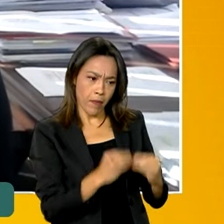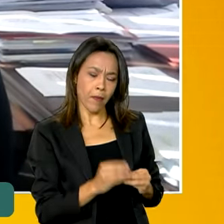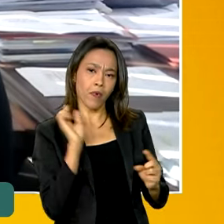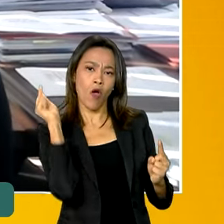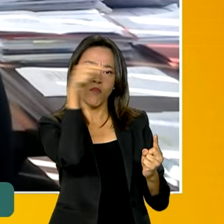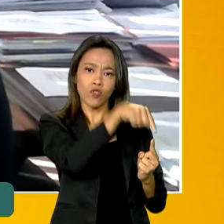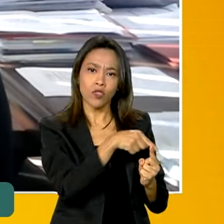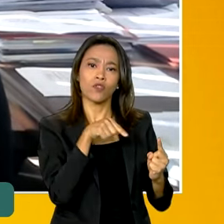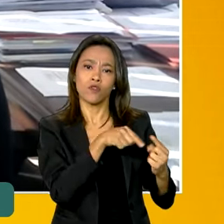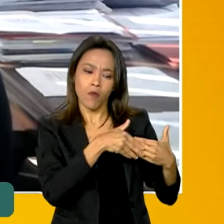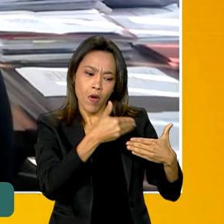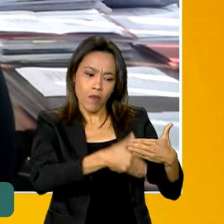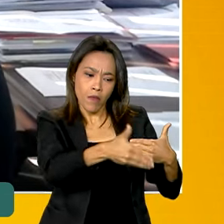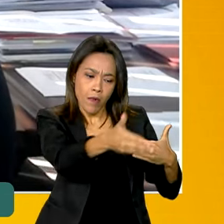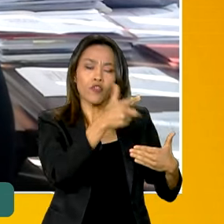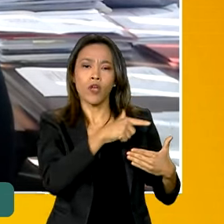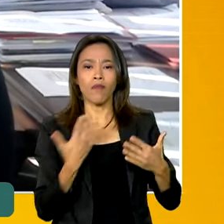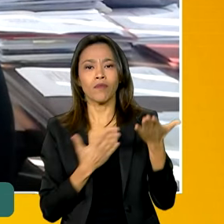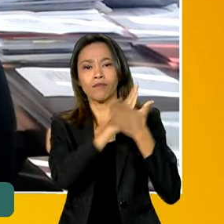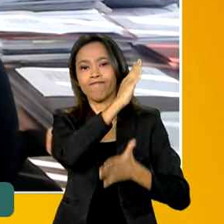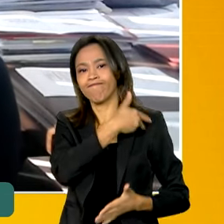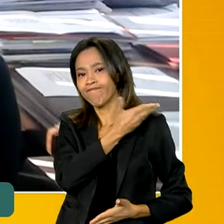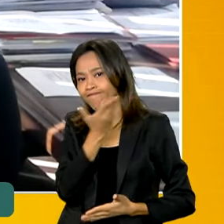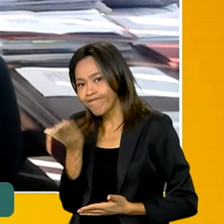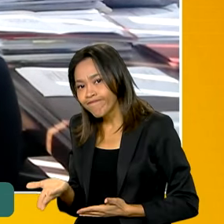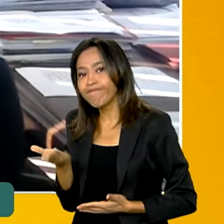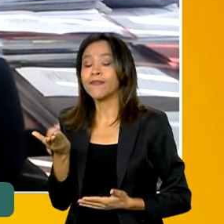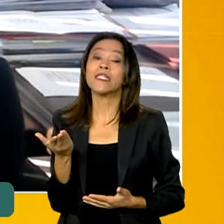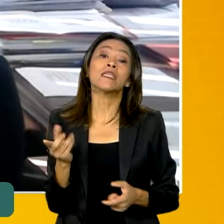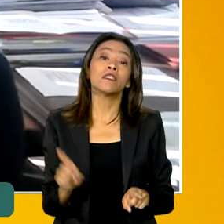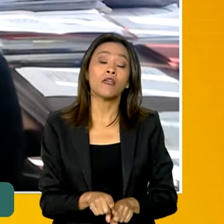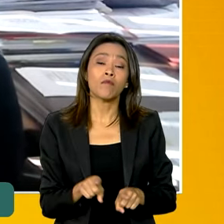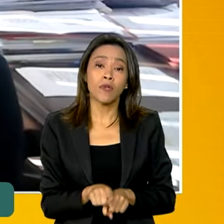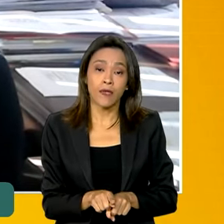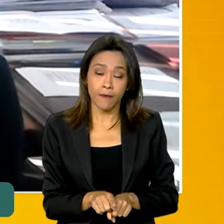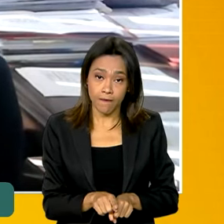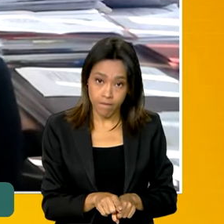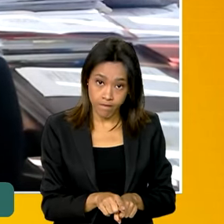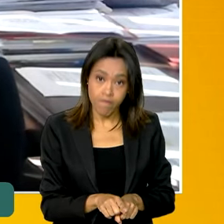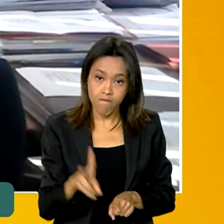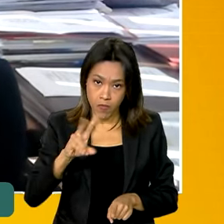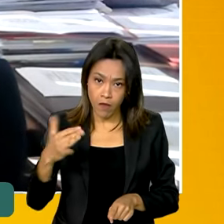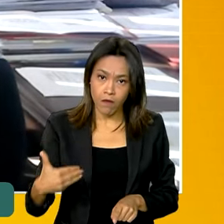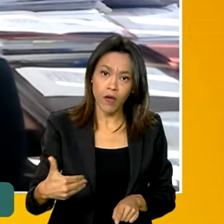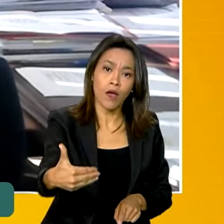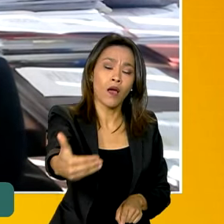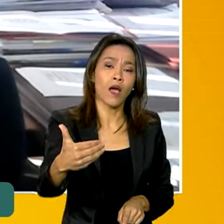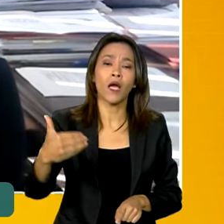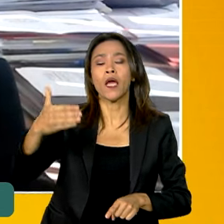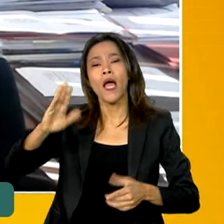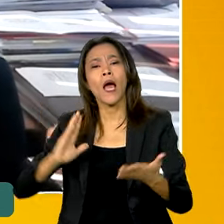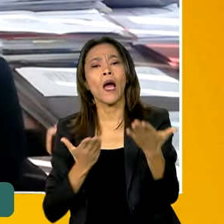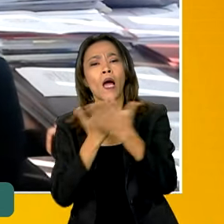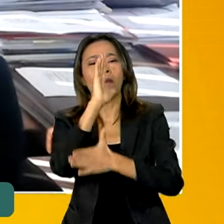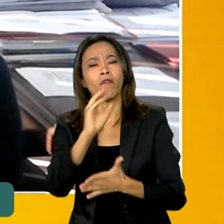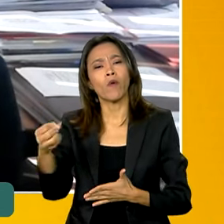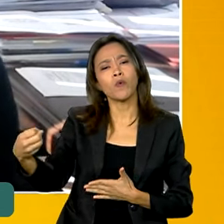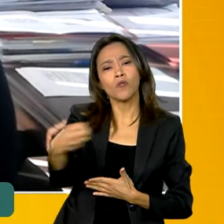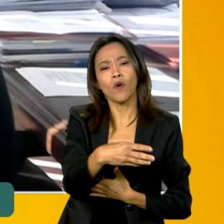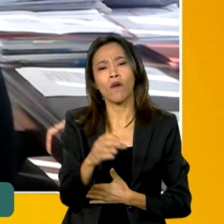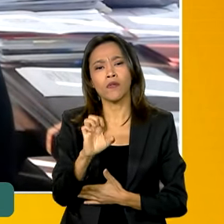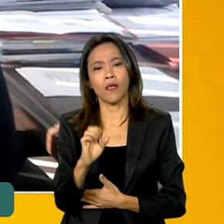os próximos quatro anos do Brasil. Também ele vai aprovar novas etapas do Plano Clima